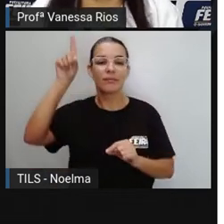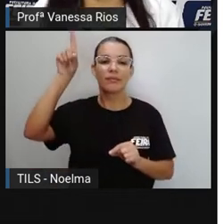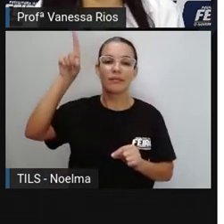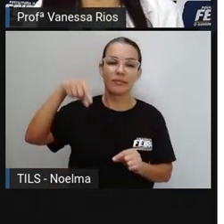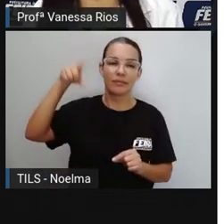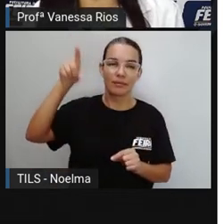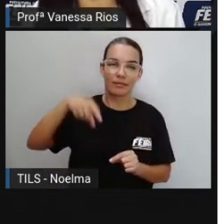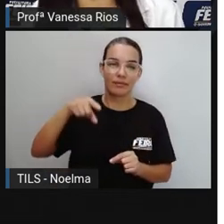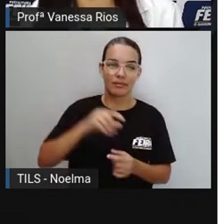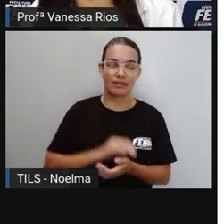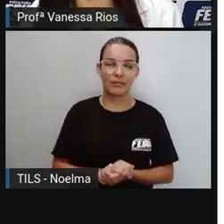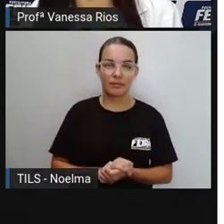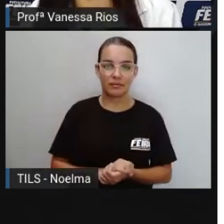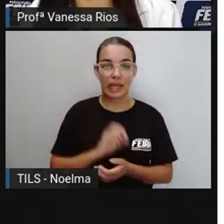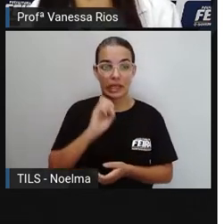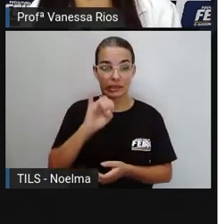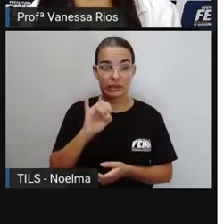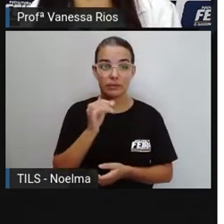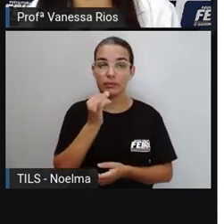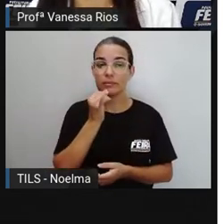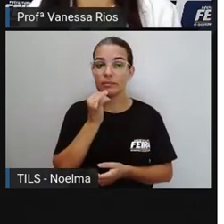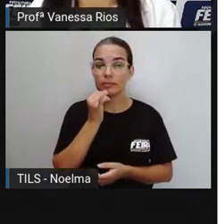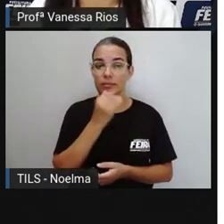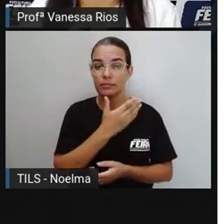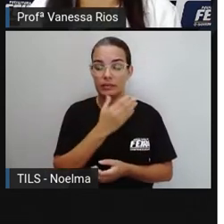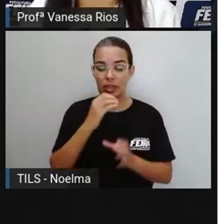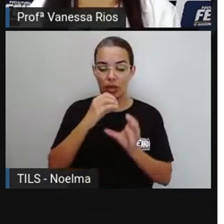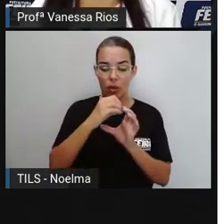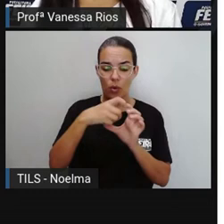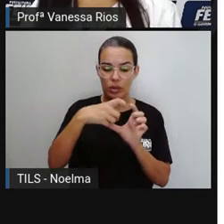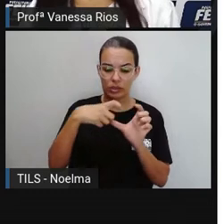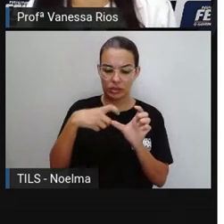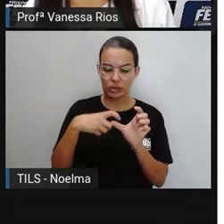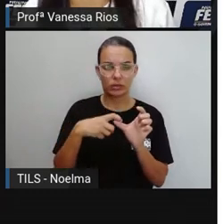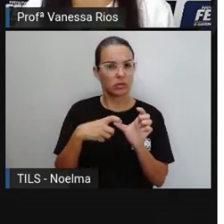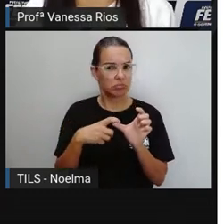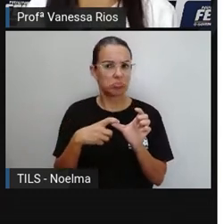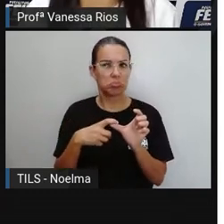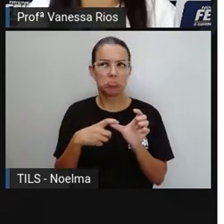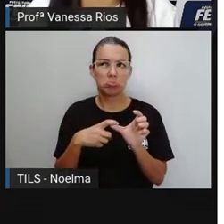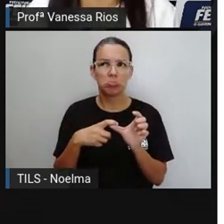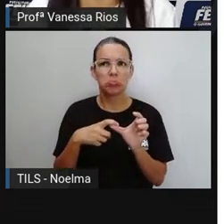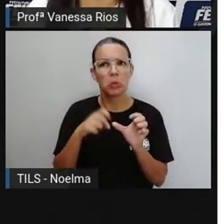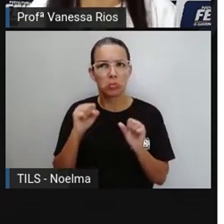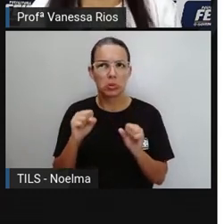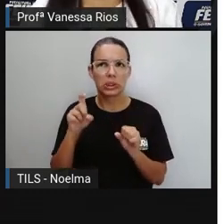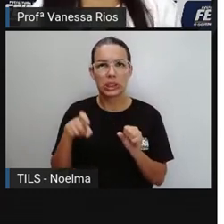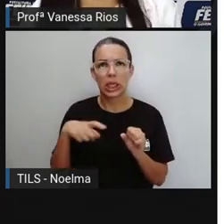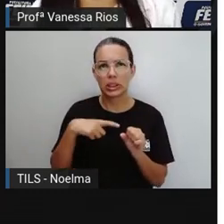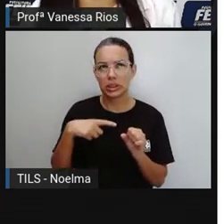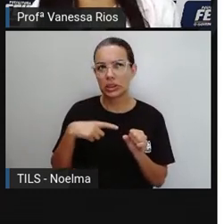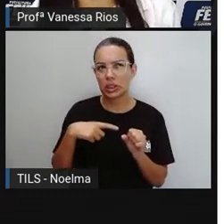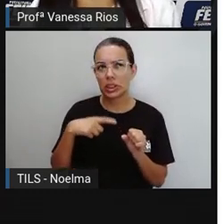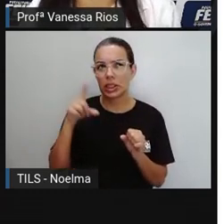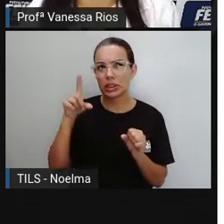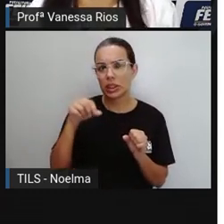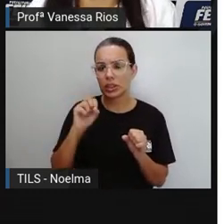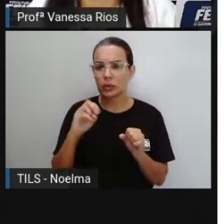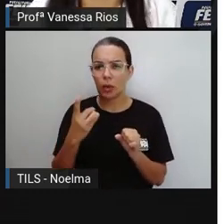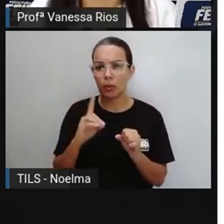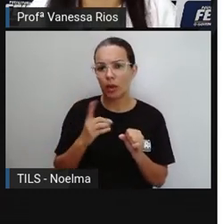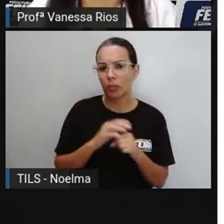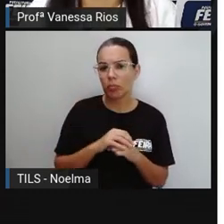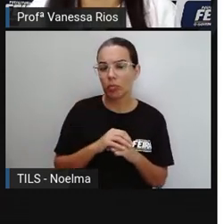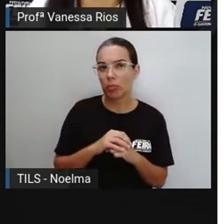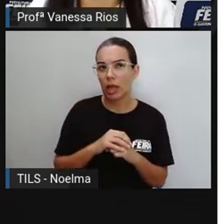Porque, por exemplo, se essas palavras forem aí oxítonas, pode ser que o acento precise ou não. Para oxítonas também pode